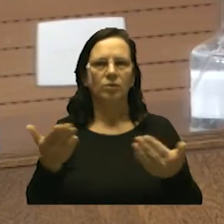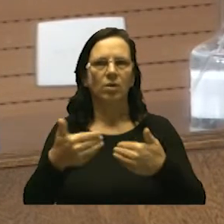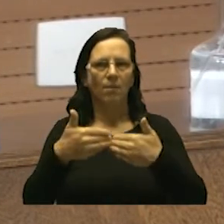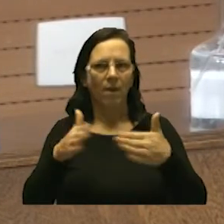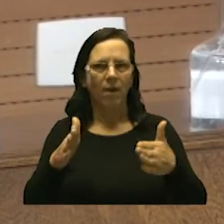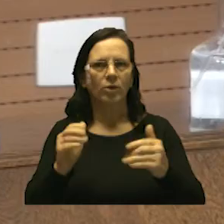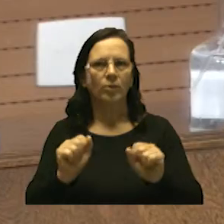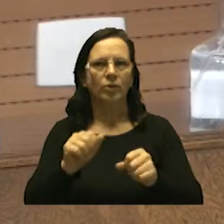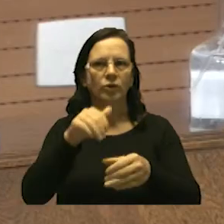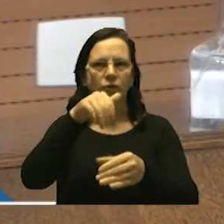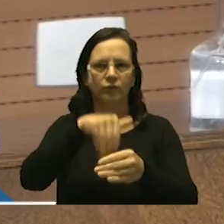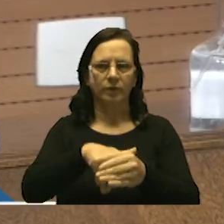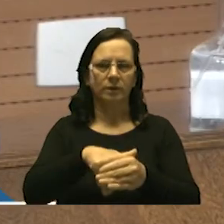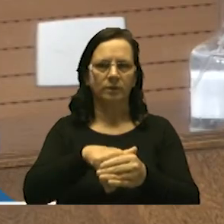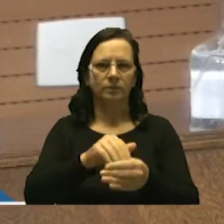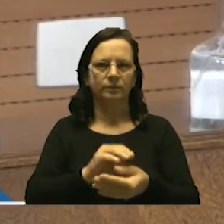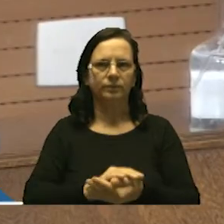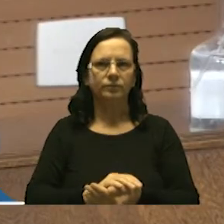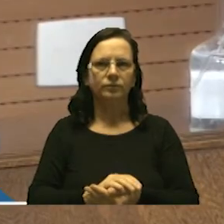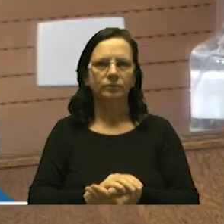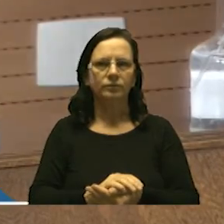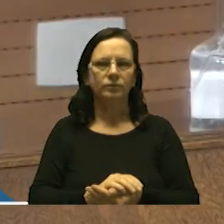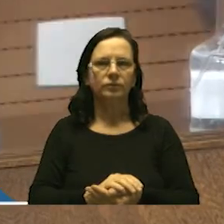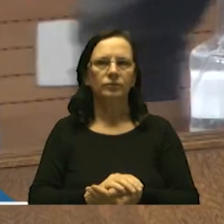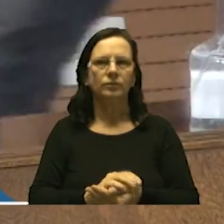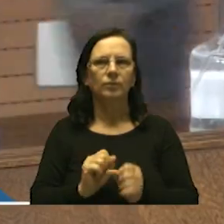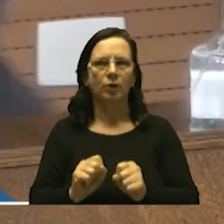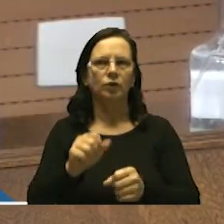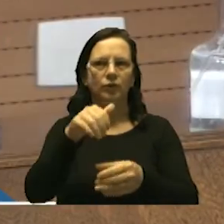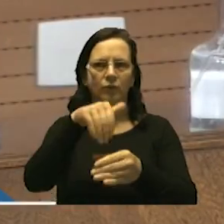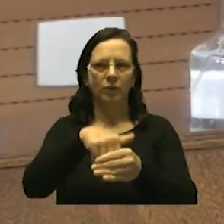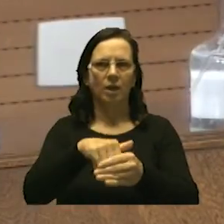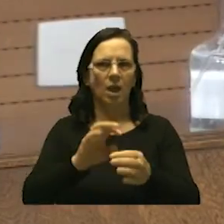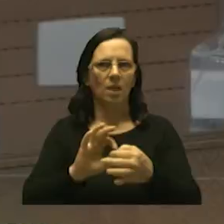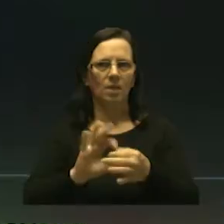aberta a votação em votação resistem os seus votos